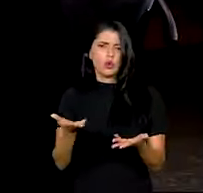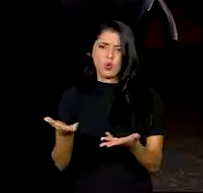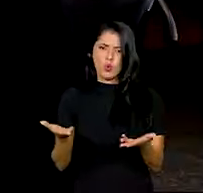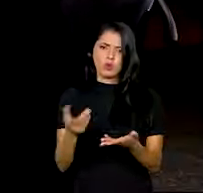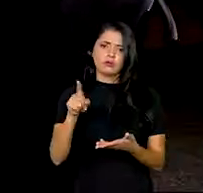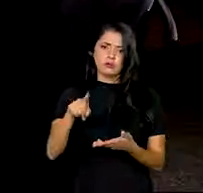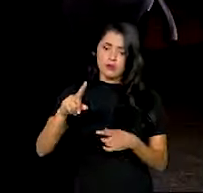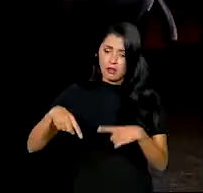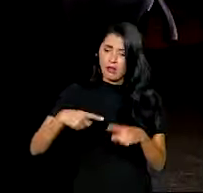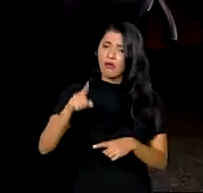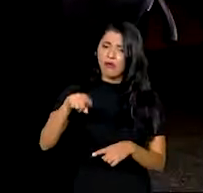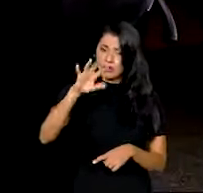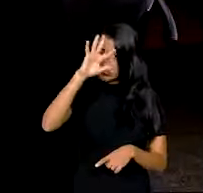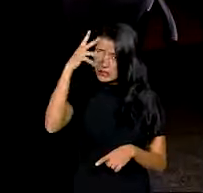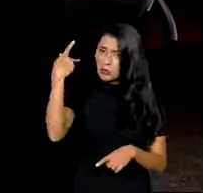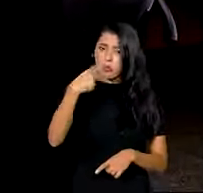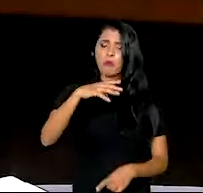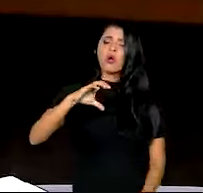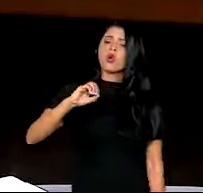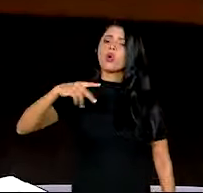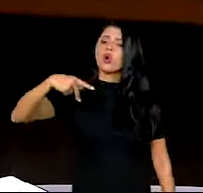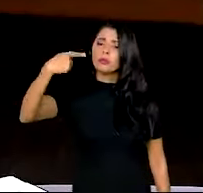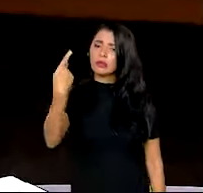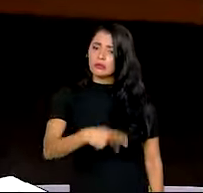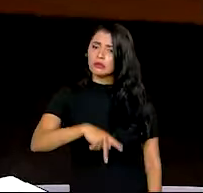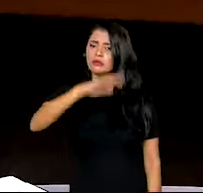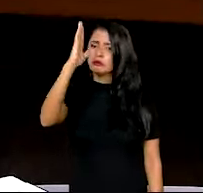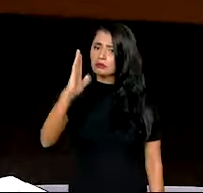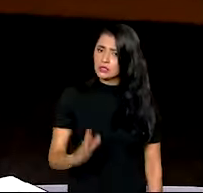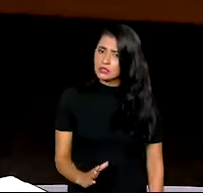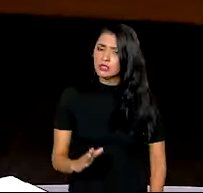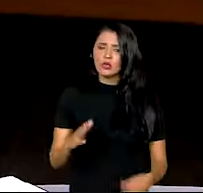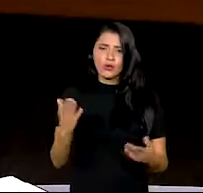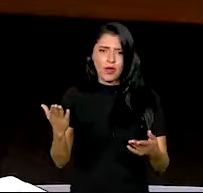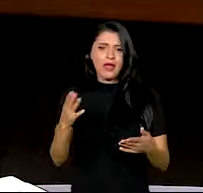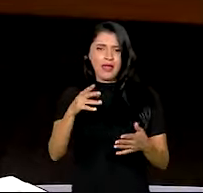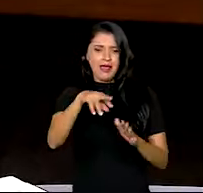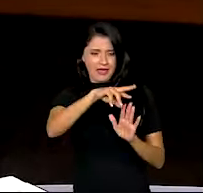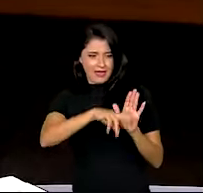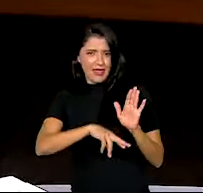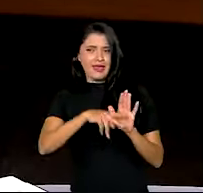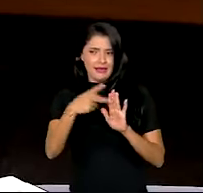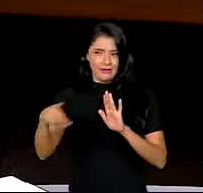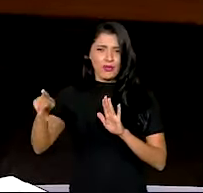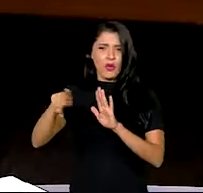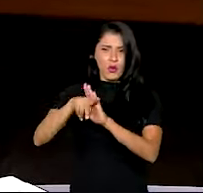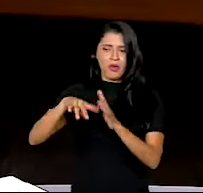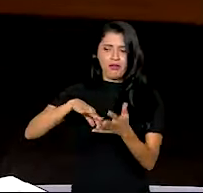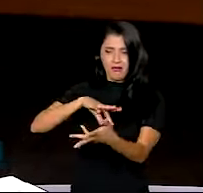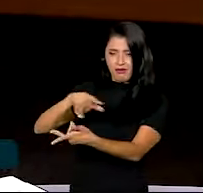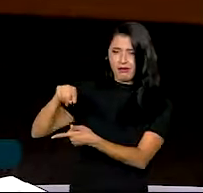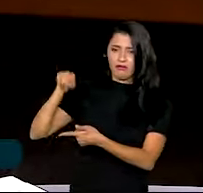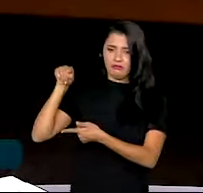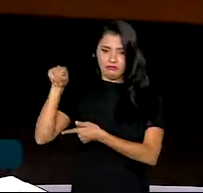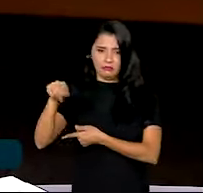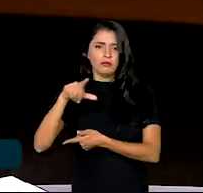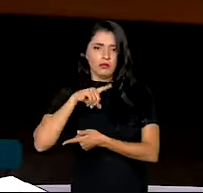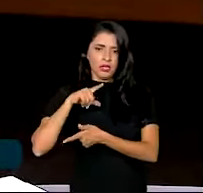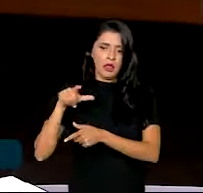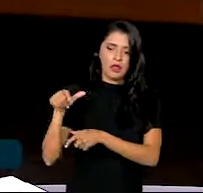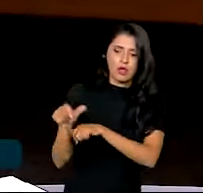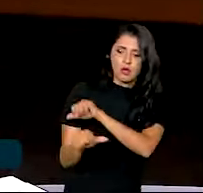avanço importante essa decisão da COP. Naturalmente que esses protocolos internacionais, eles levam a uma